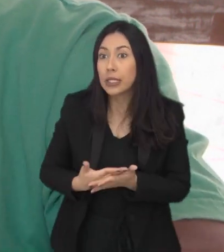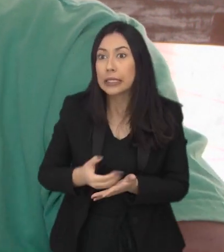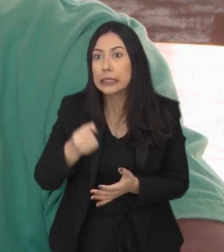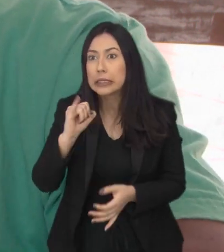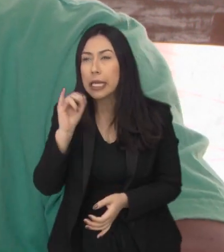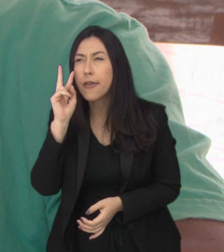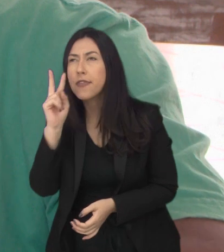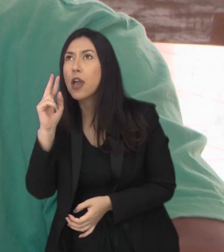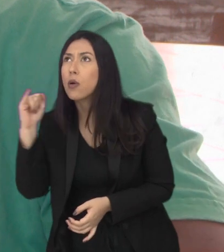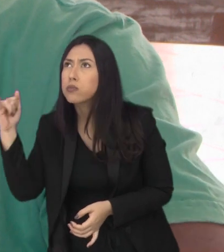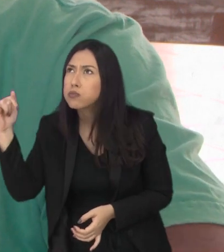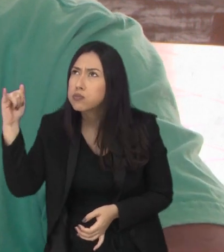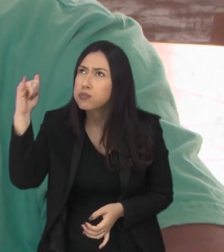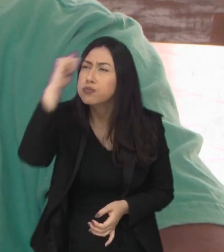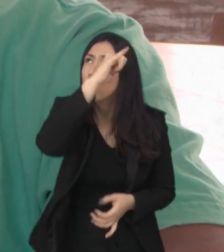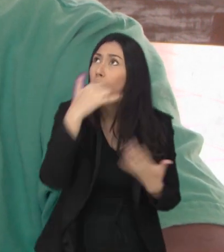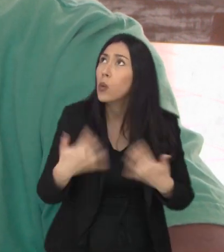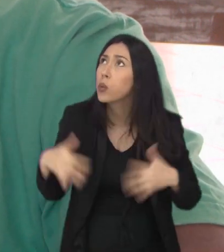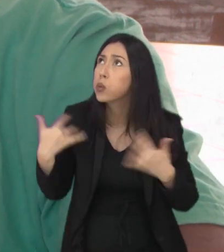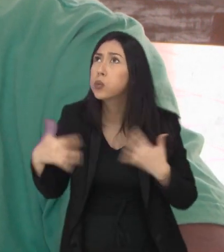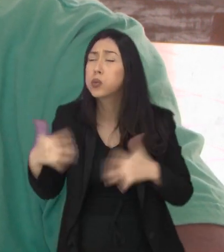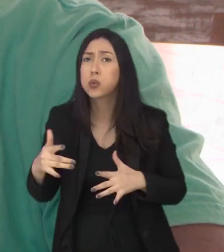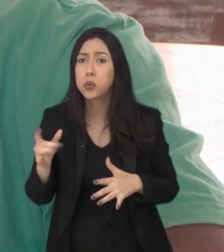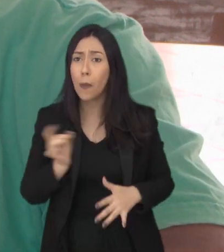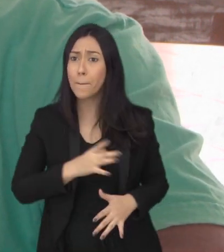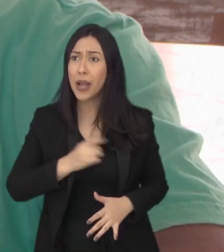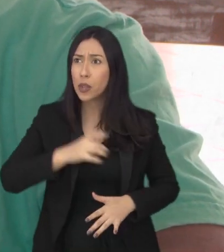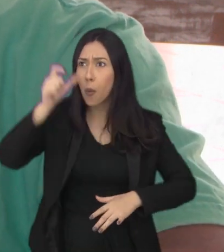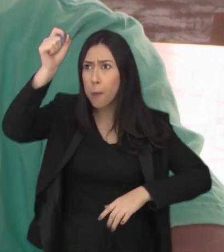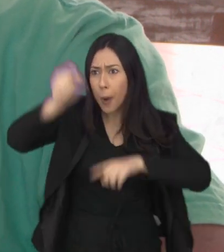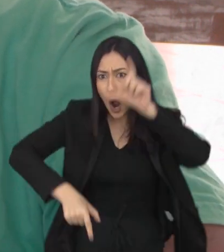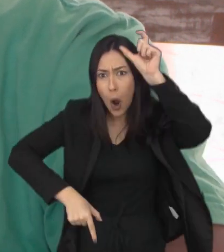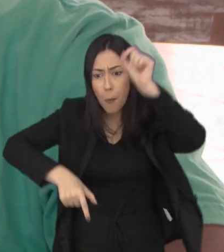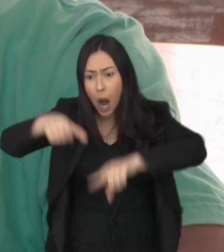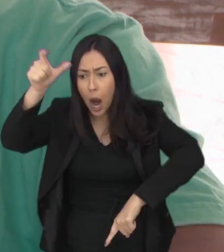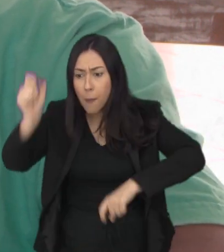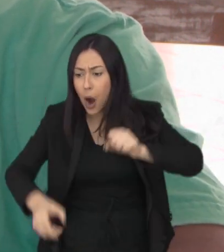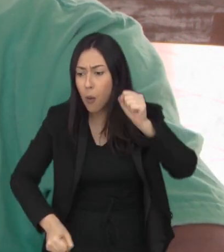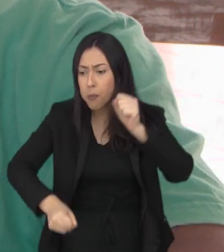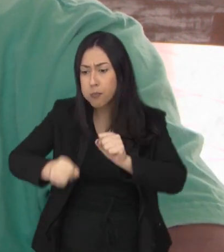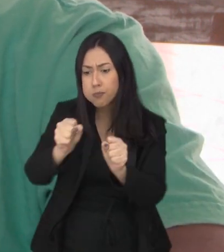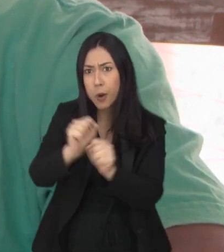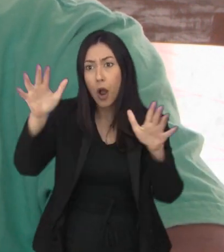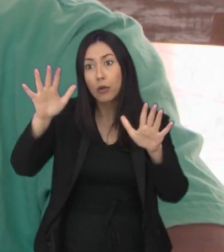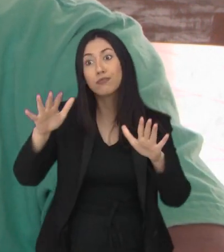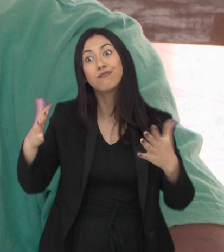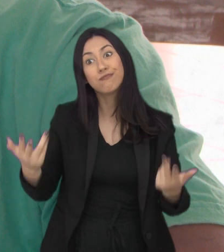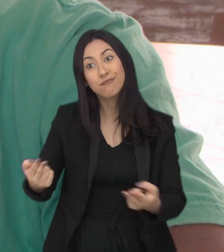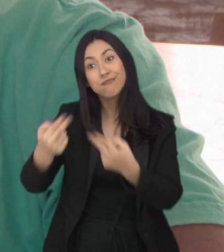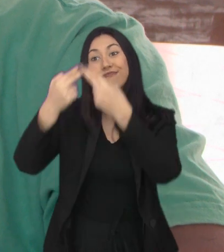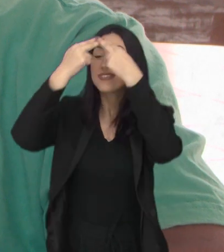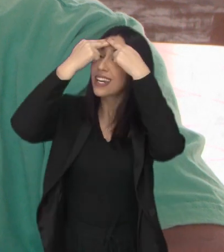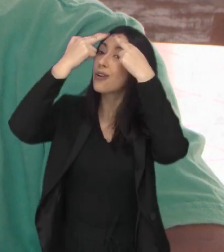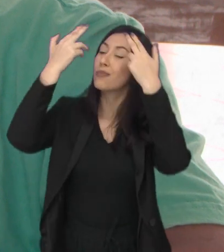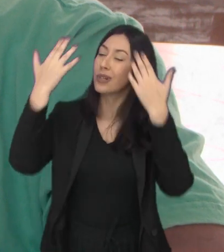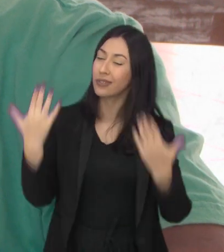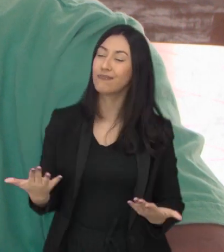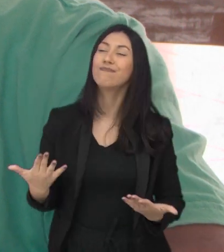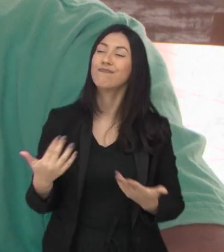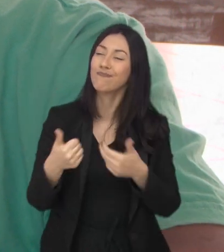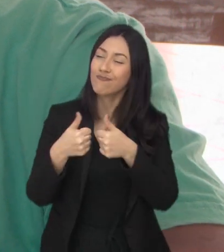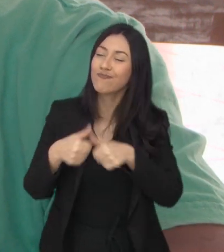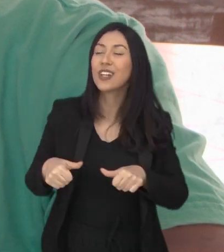passando baixo. Já achava que fosse avião de caça ou alguma coisa parecida. Então, ficaram traumas assim que dificilmente